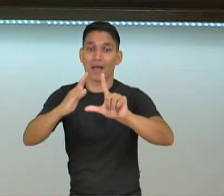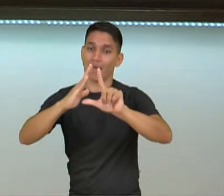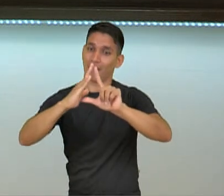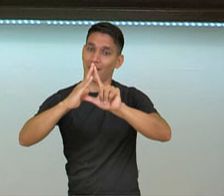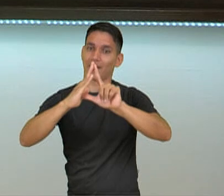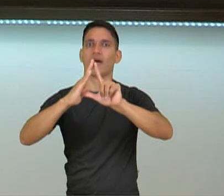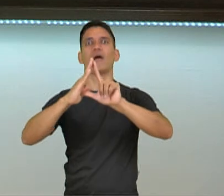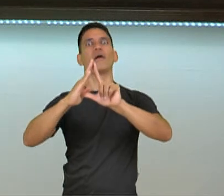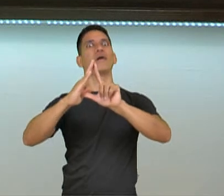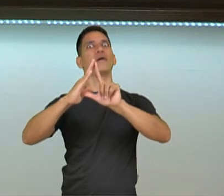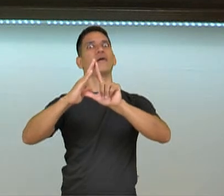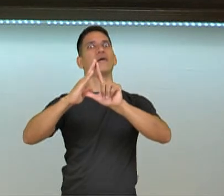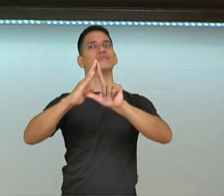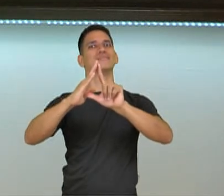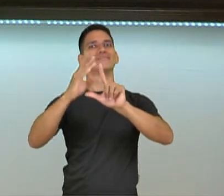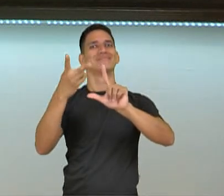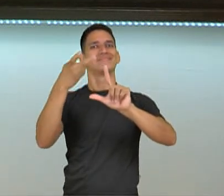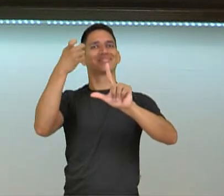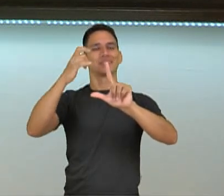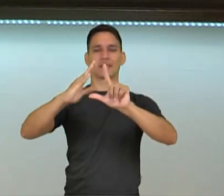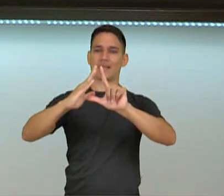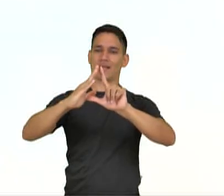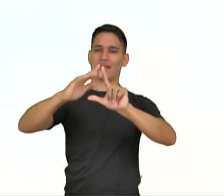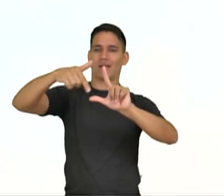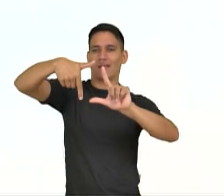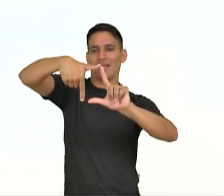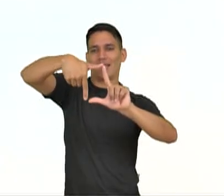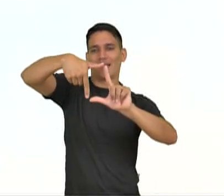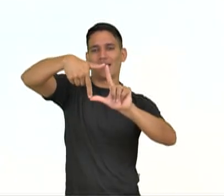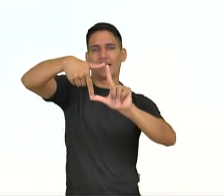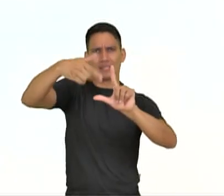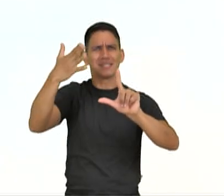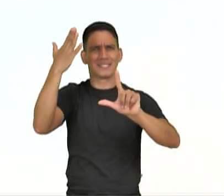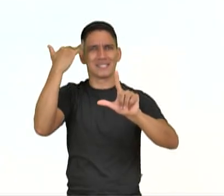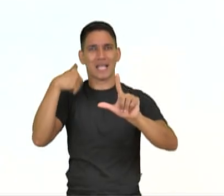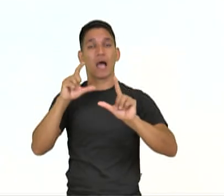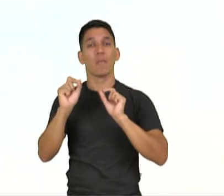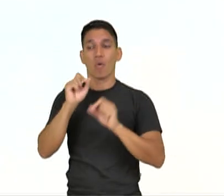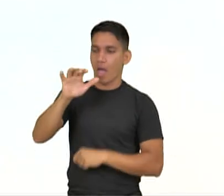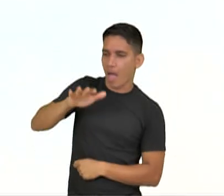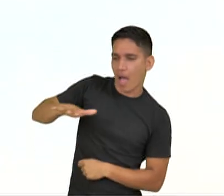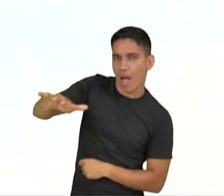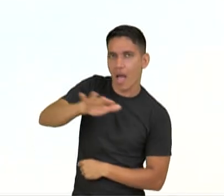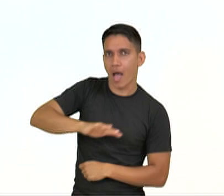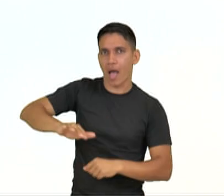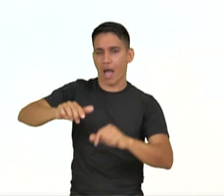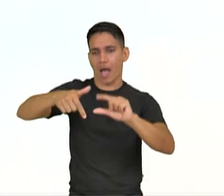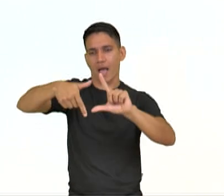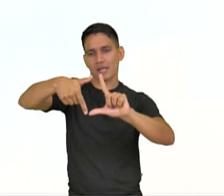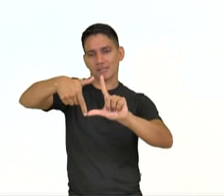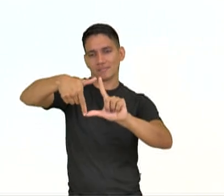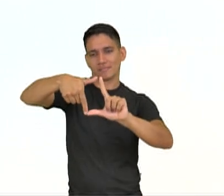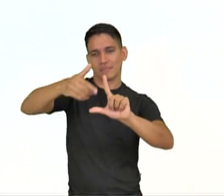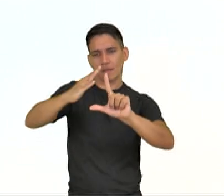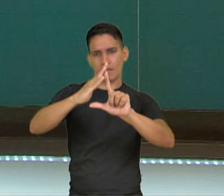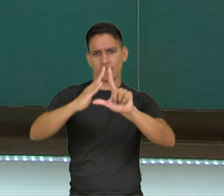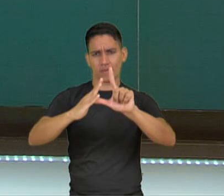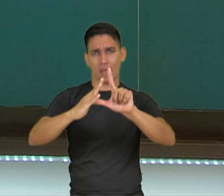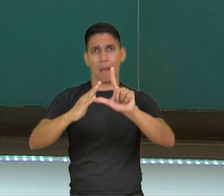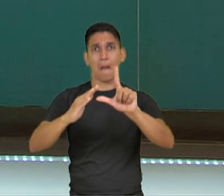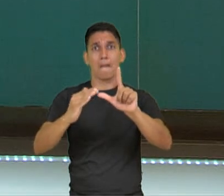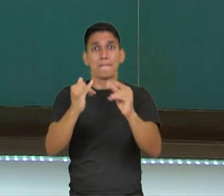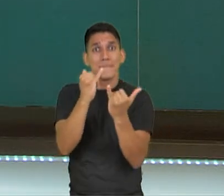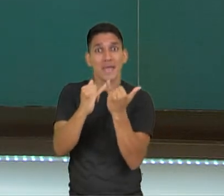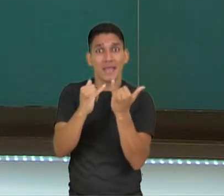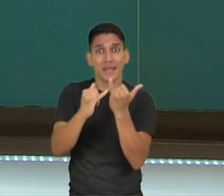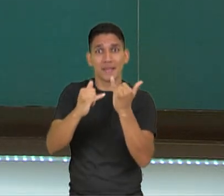triângulo. Olha lá. Sabia que a área do triângulo é a metade da área de um quadrilátero? Então, olha aqui.